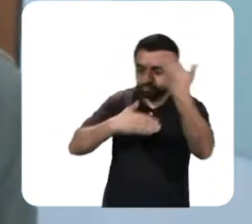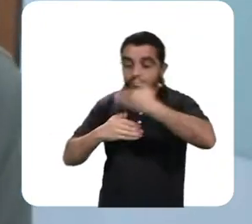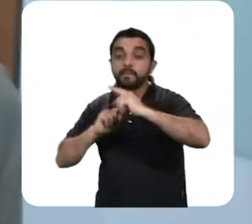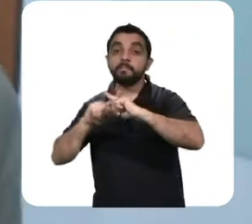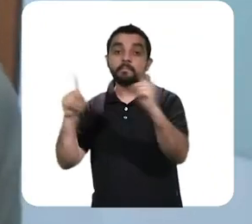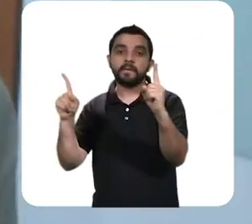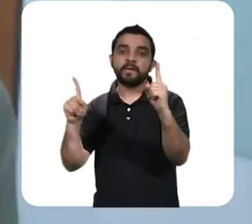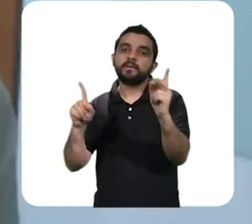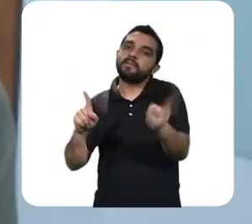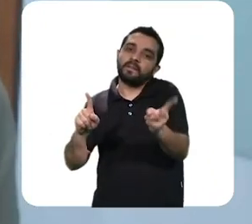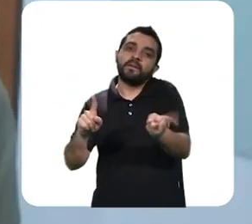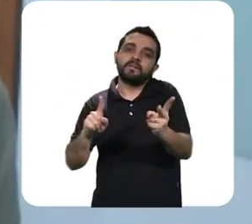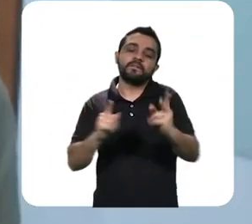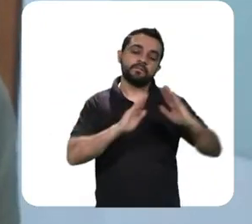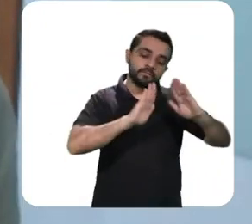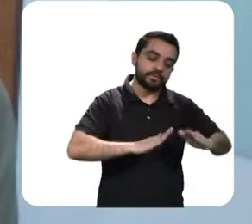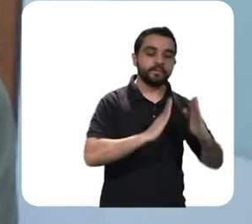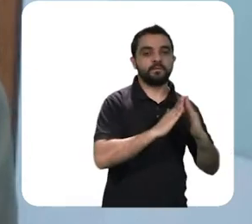então